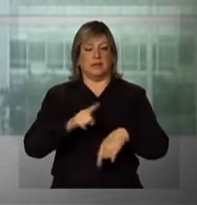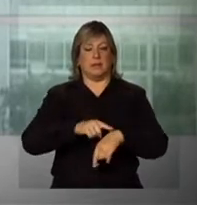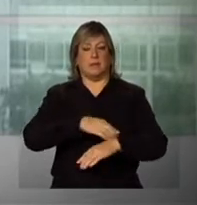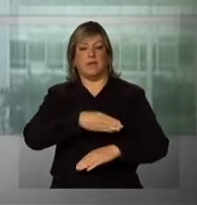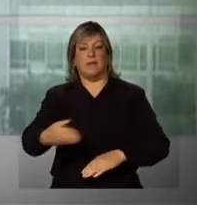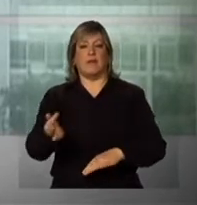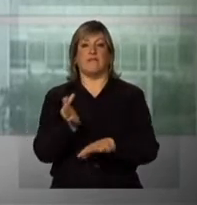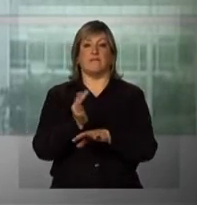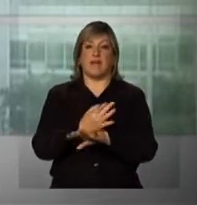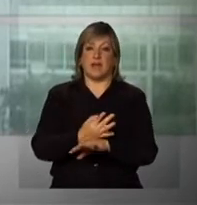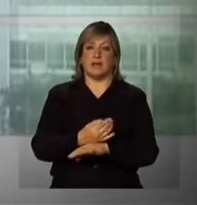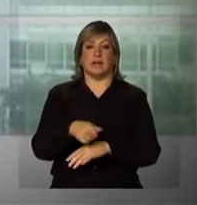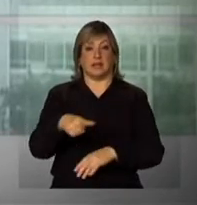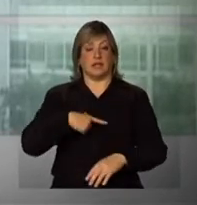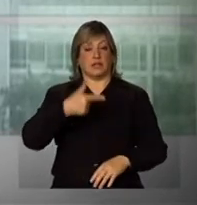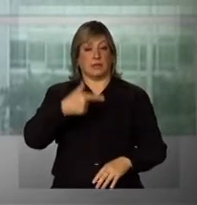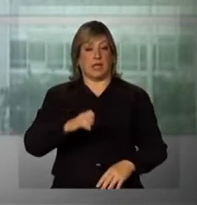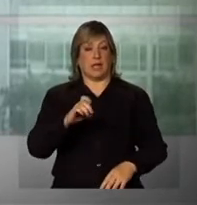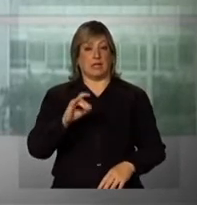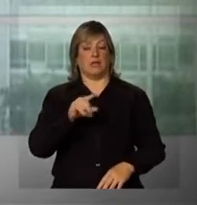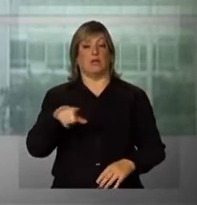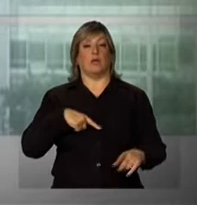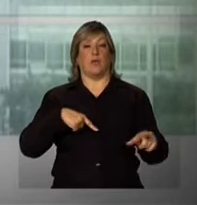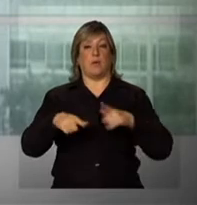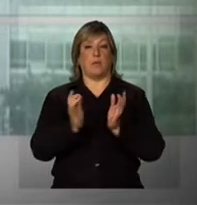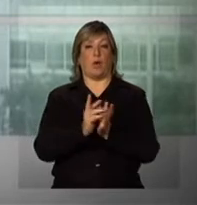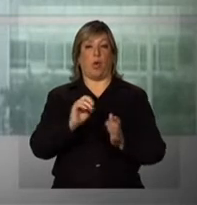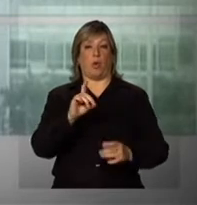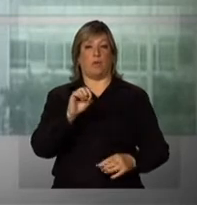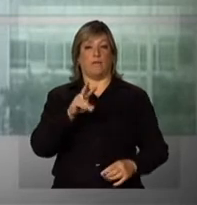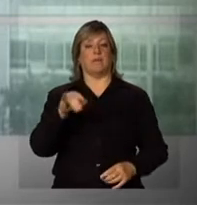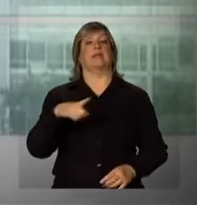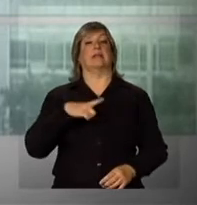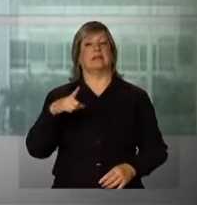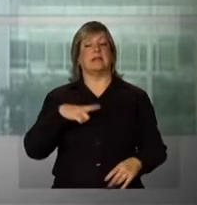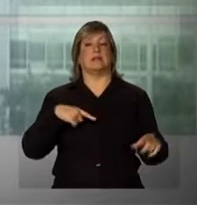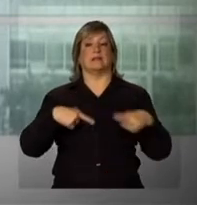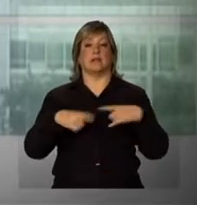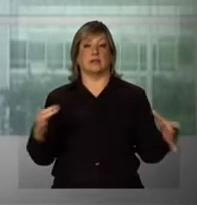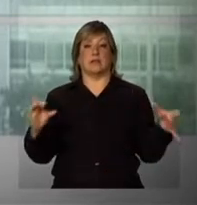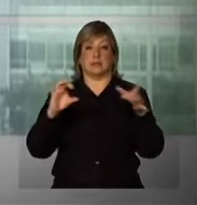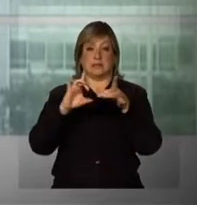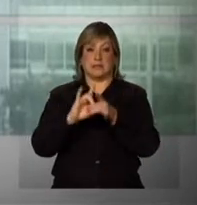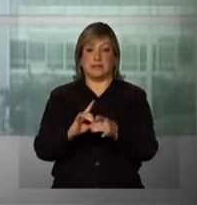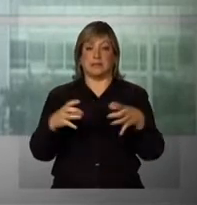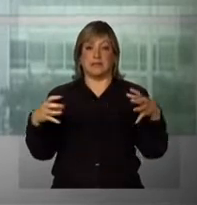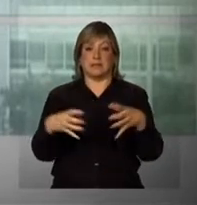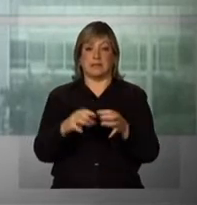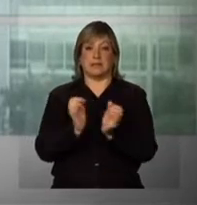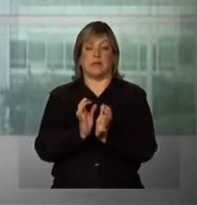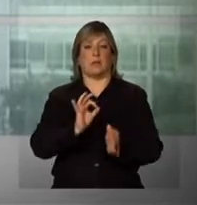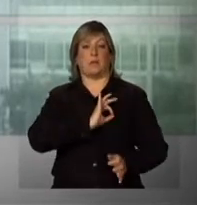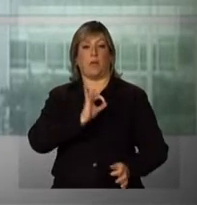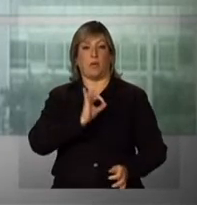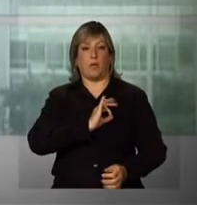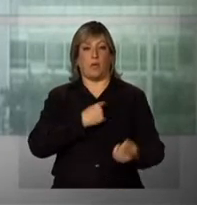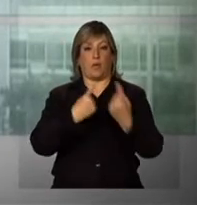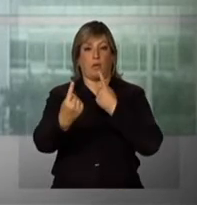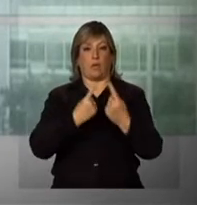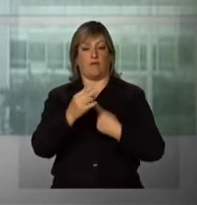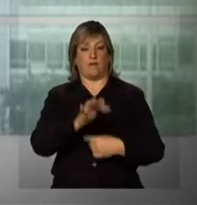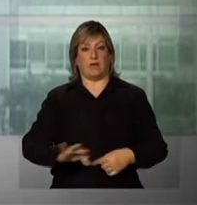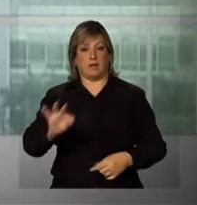de férias. A segunda edição da Operação Rodovida tem ações integradas entre Polícia Rodoviária Federal,